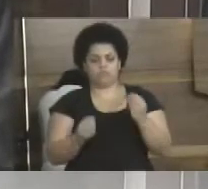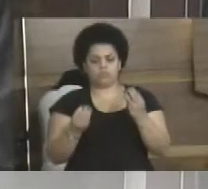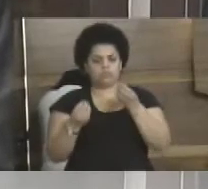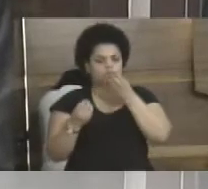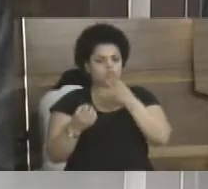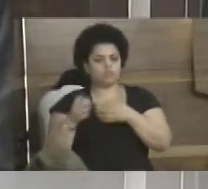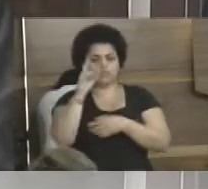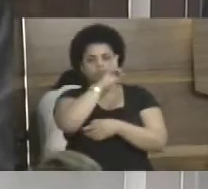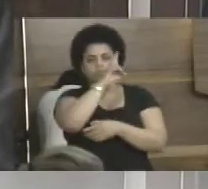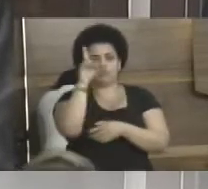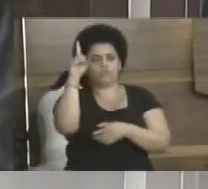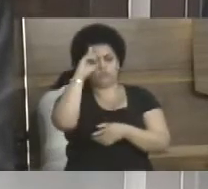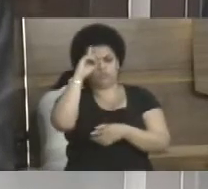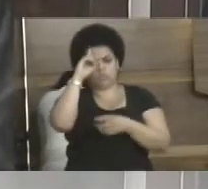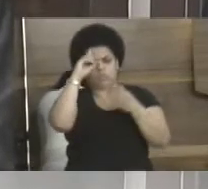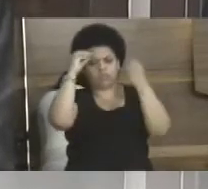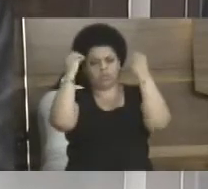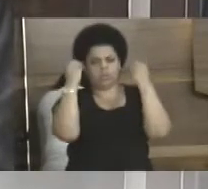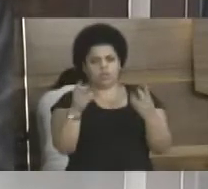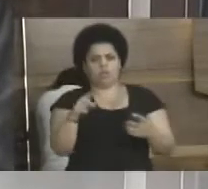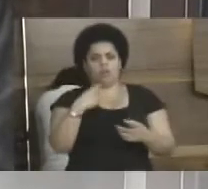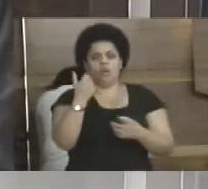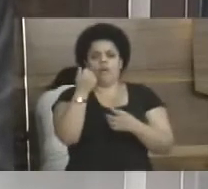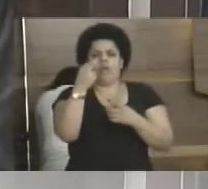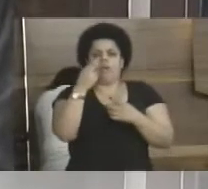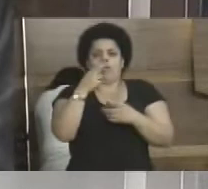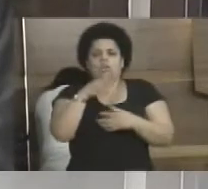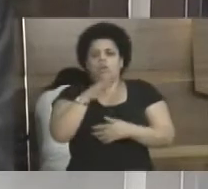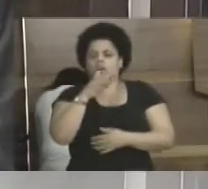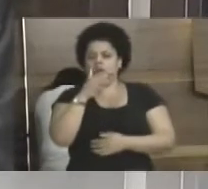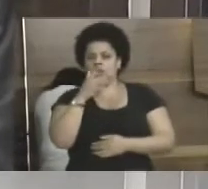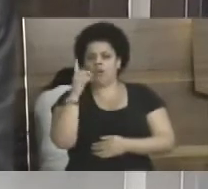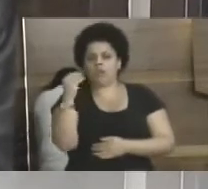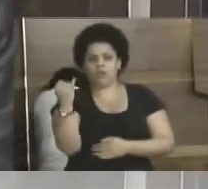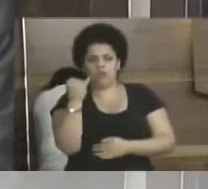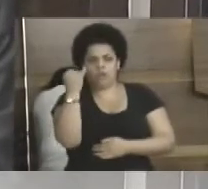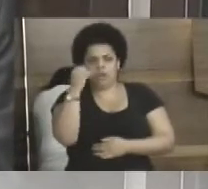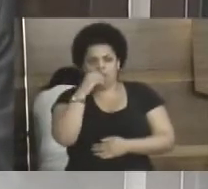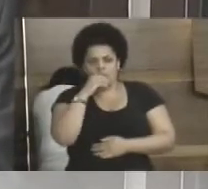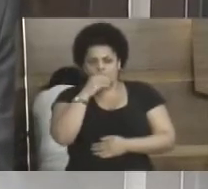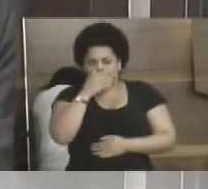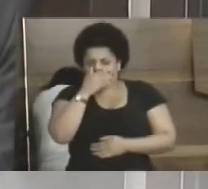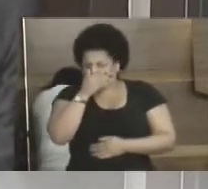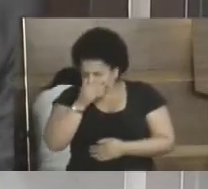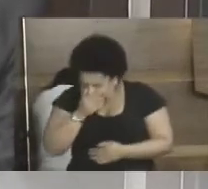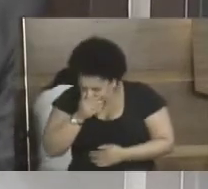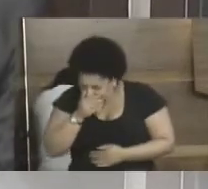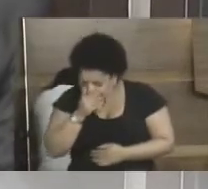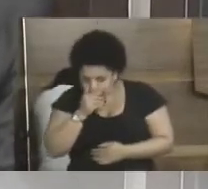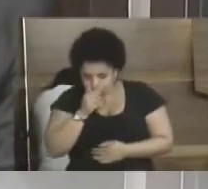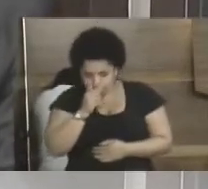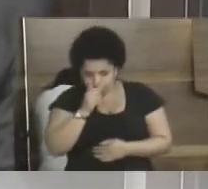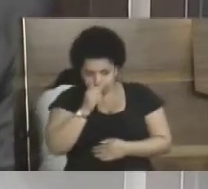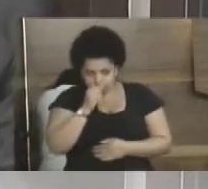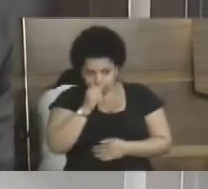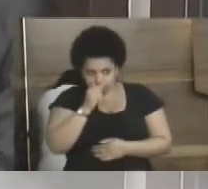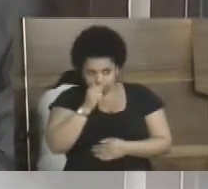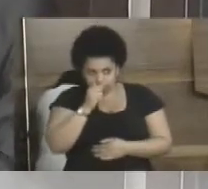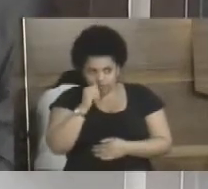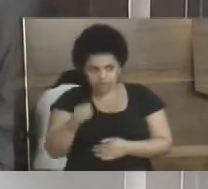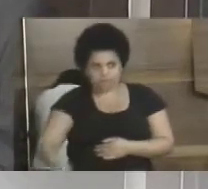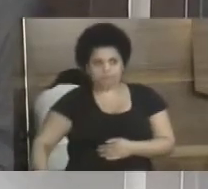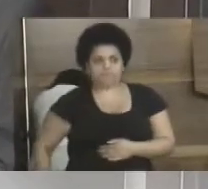bom Deus todo dia dar o ar para a gente respirar. Isso é importante. Eu quero ver esse negócio de zap,